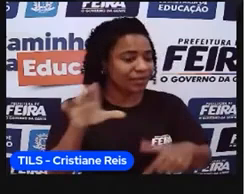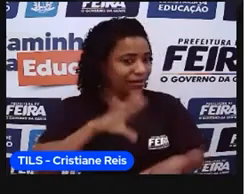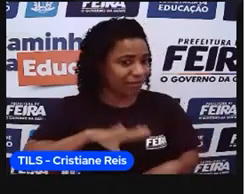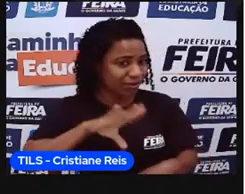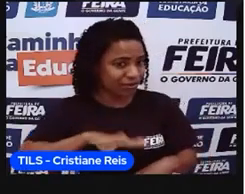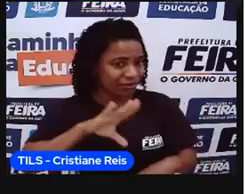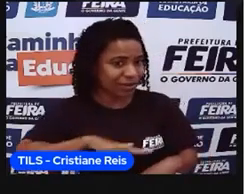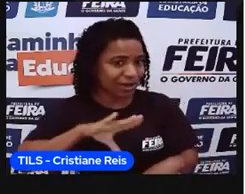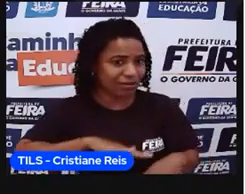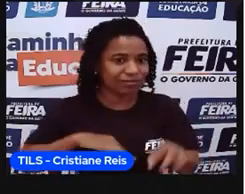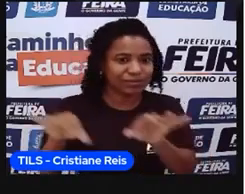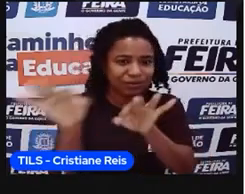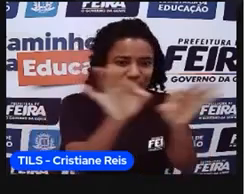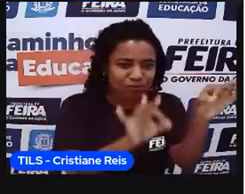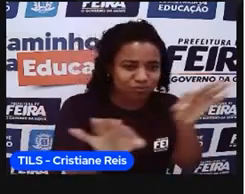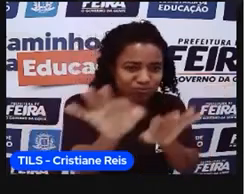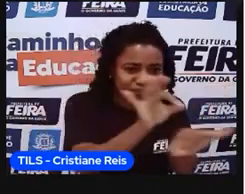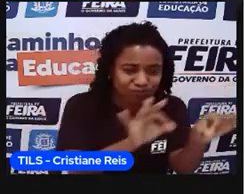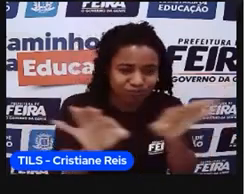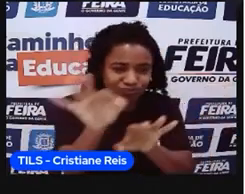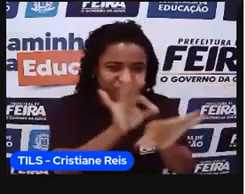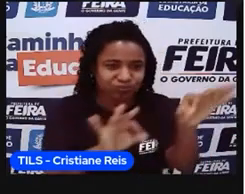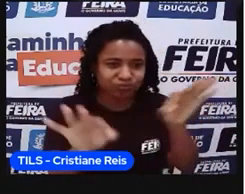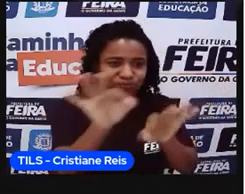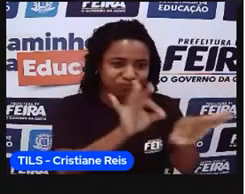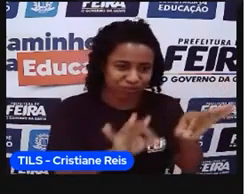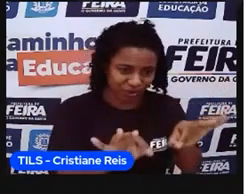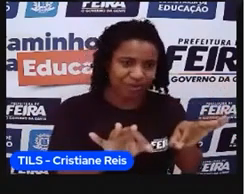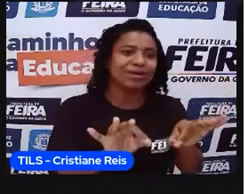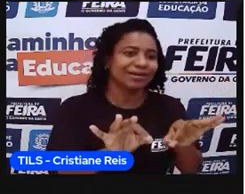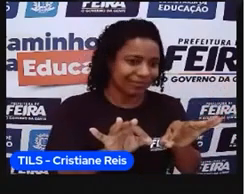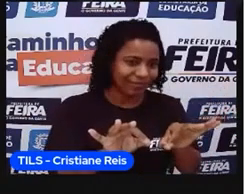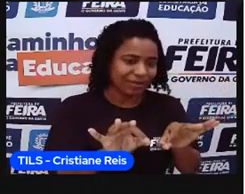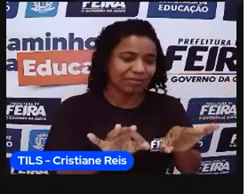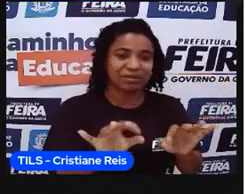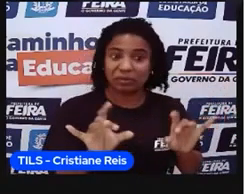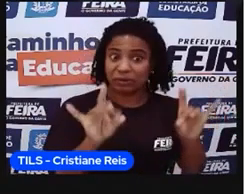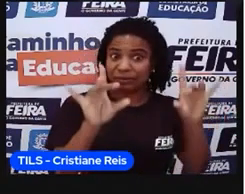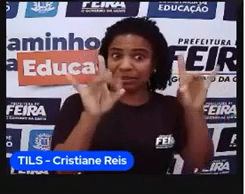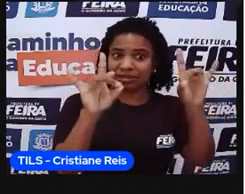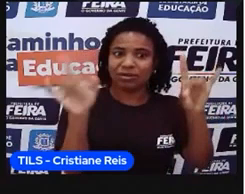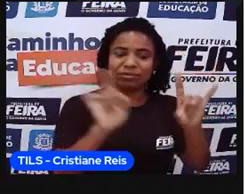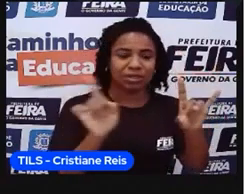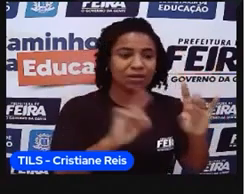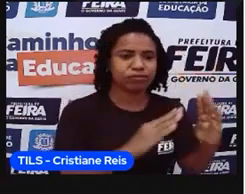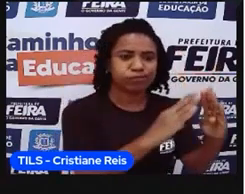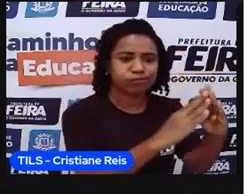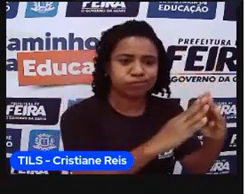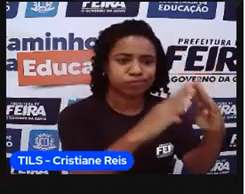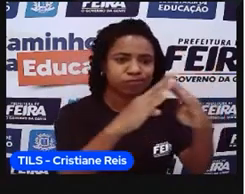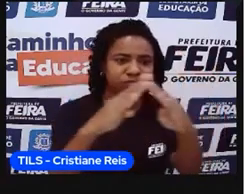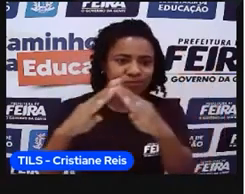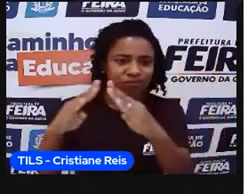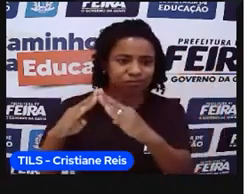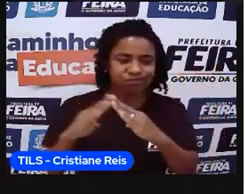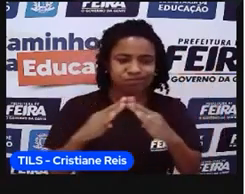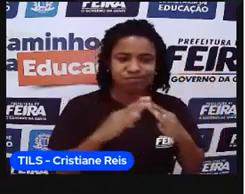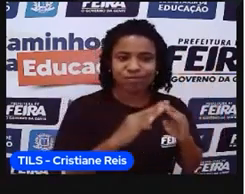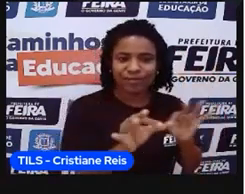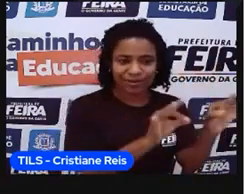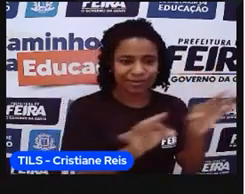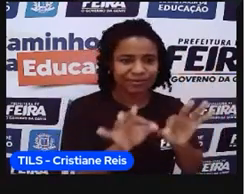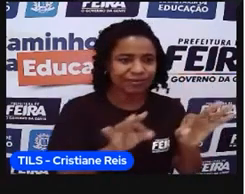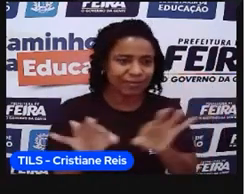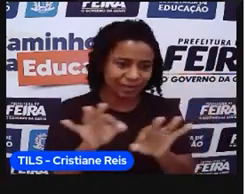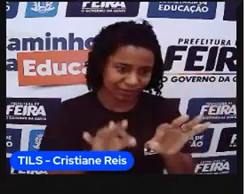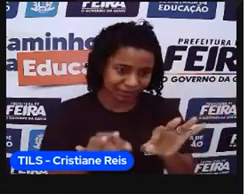benfeitorias para ir, nada muito significante, mas ainda assim começou a ter esse processo das benfeitorias. E